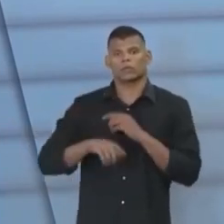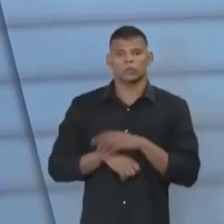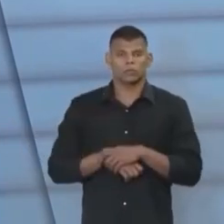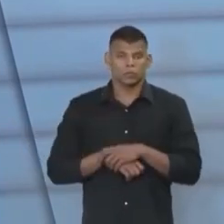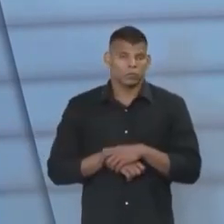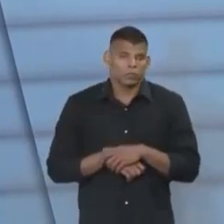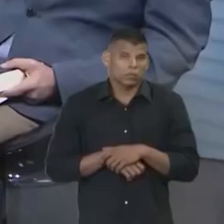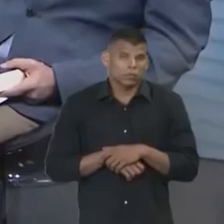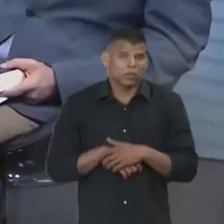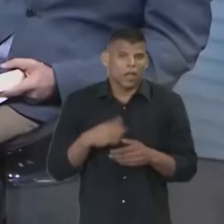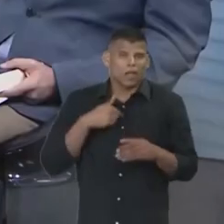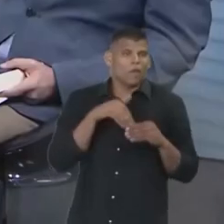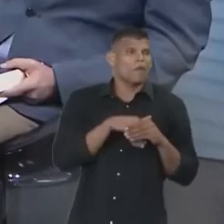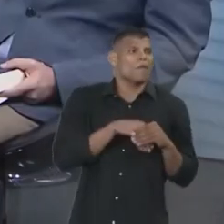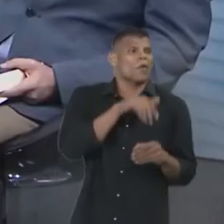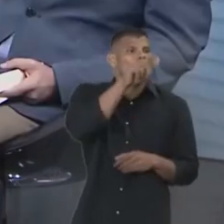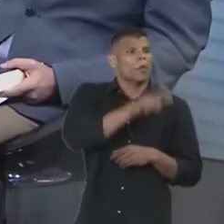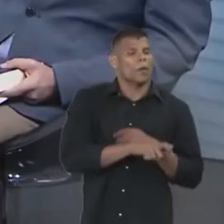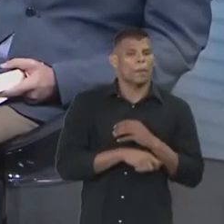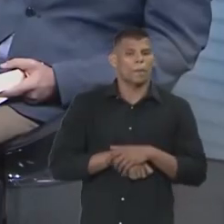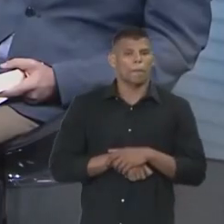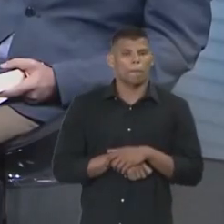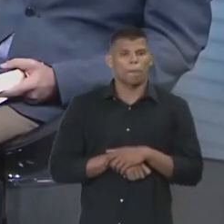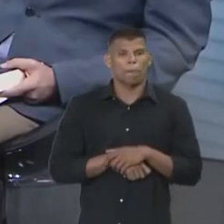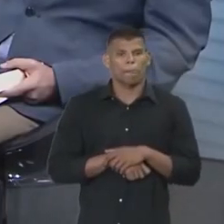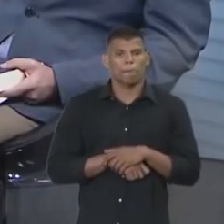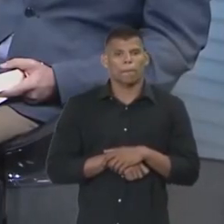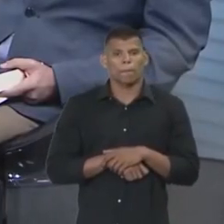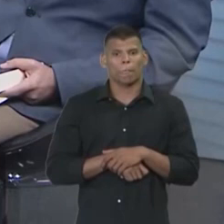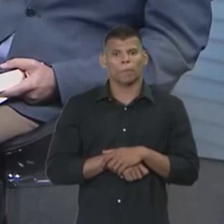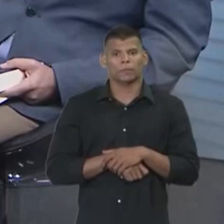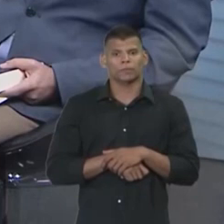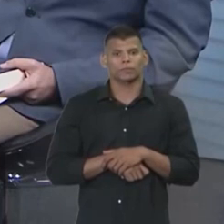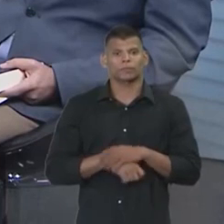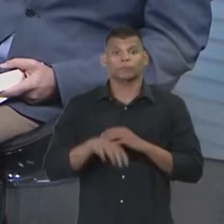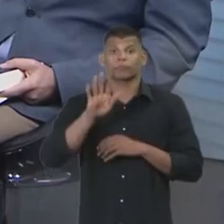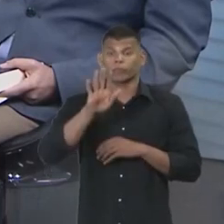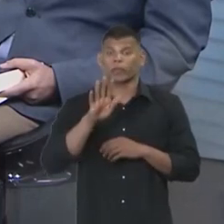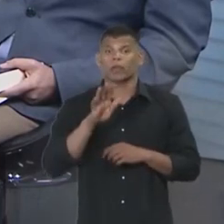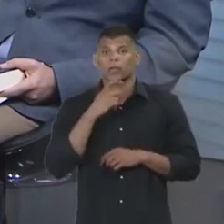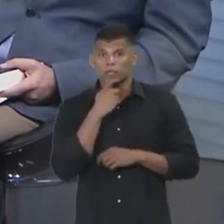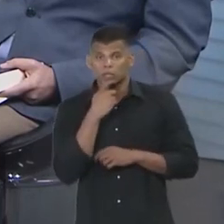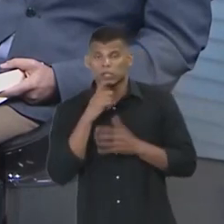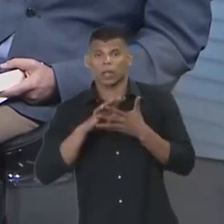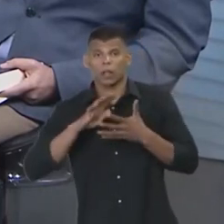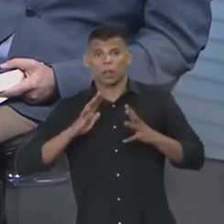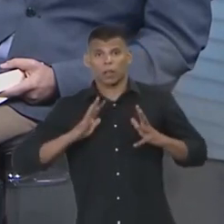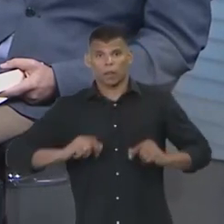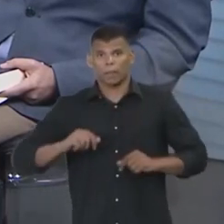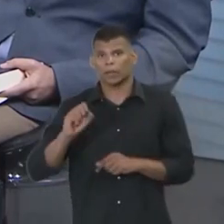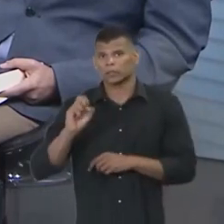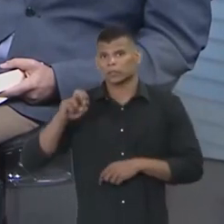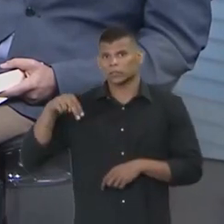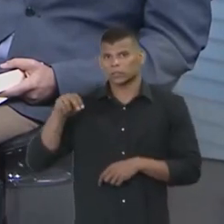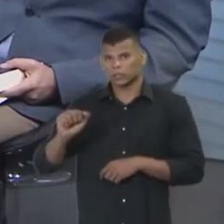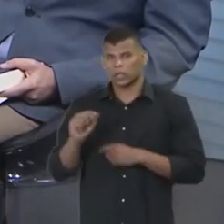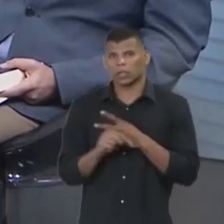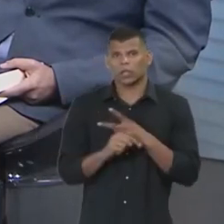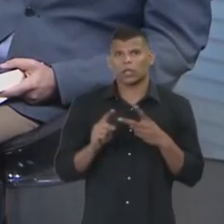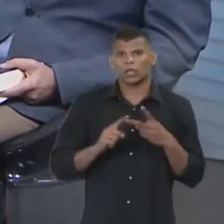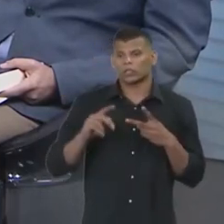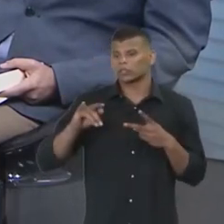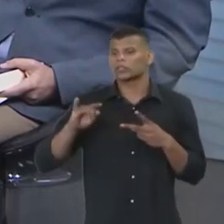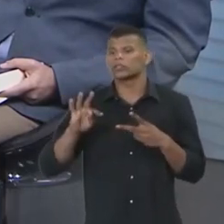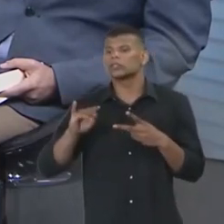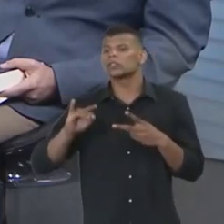Complicado, Quer dizer que a Inglaterra limpa o Rio Tâmisa, a França, o Rio Sena e o Rio